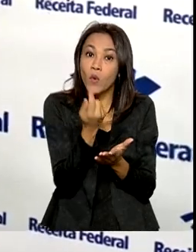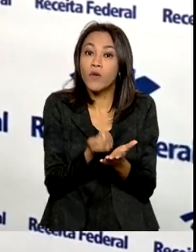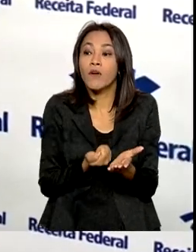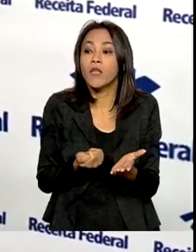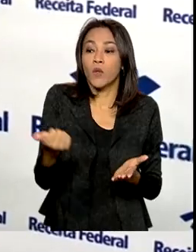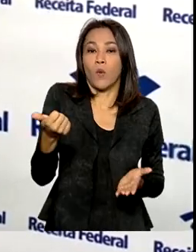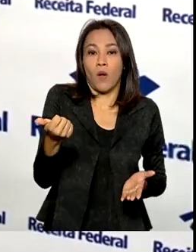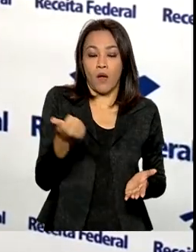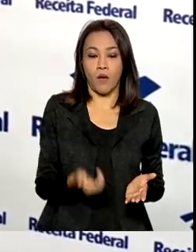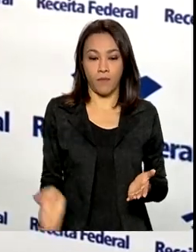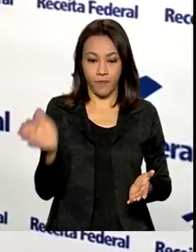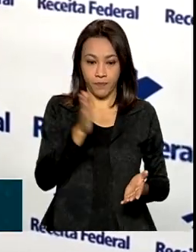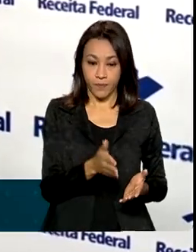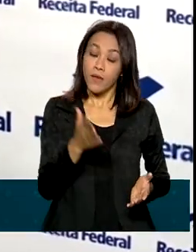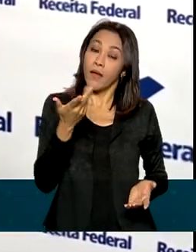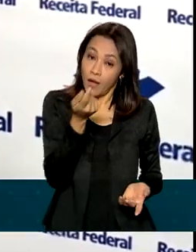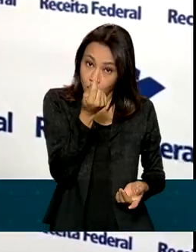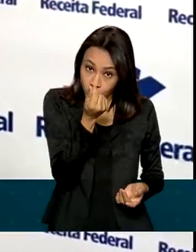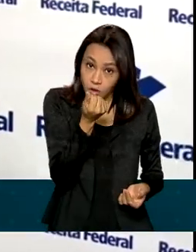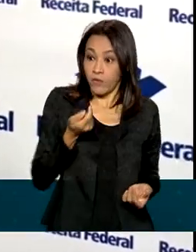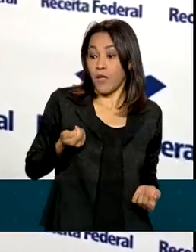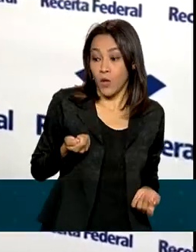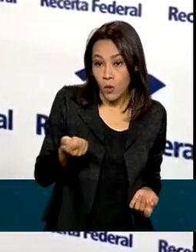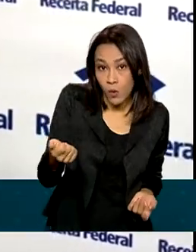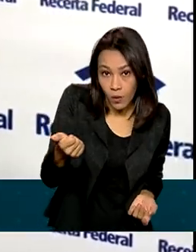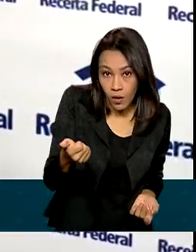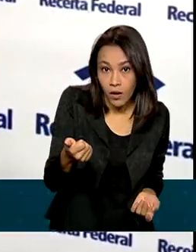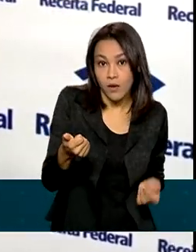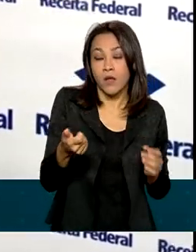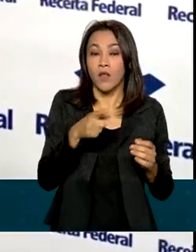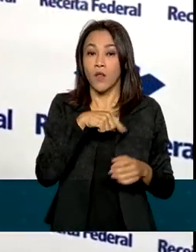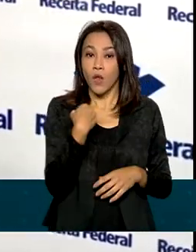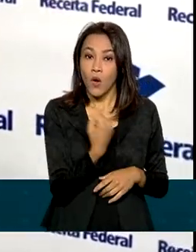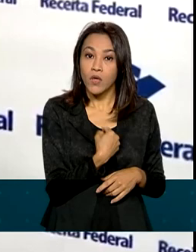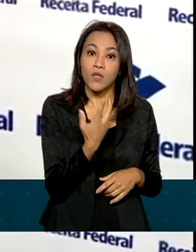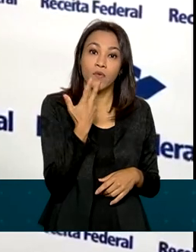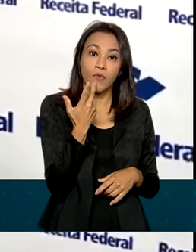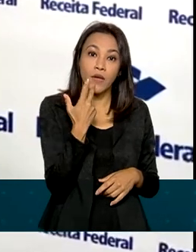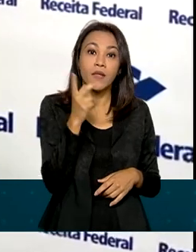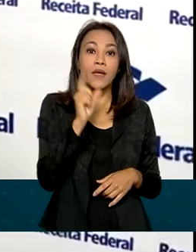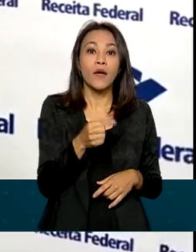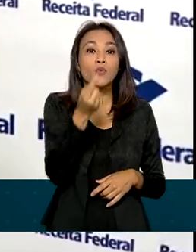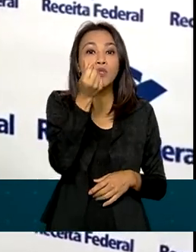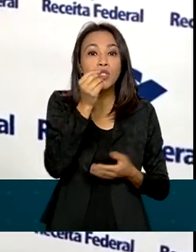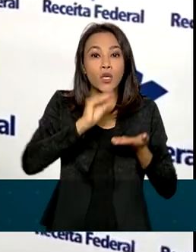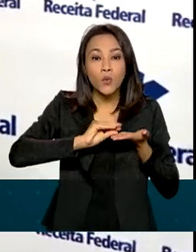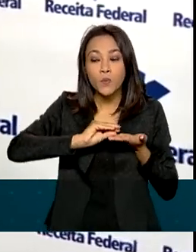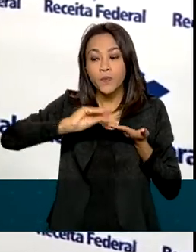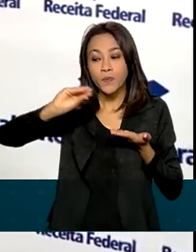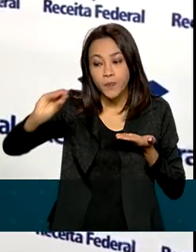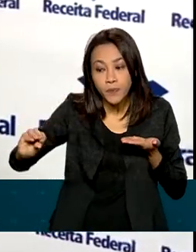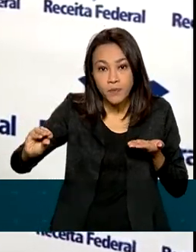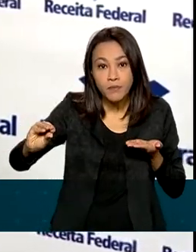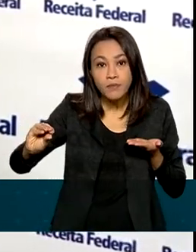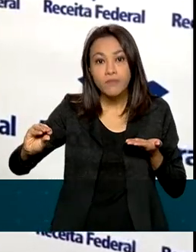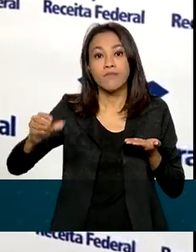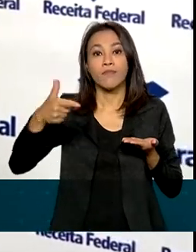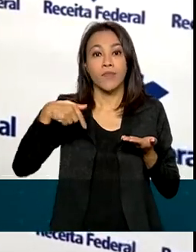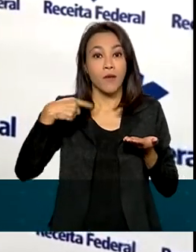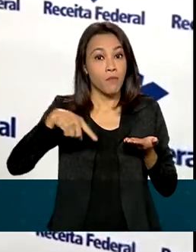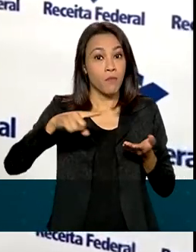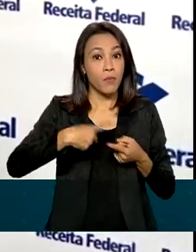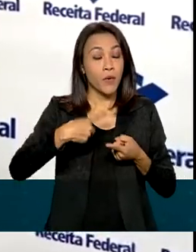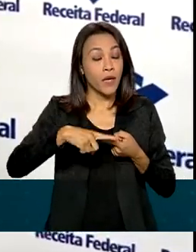seja uma doação, na prática nós dizemos que é uma destinação, porque ele não vai